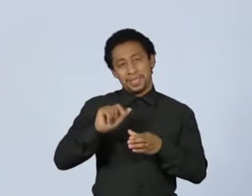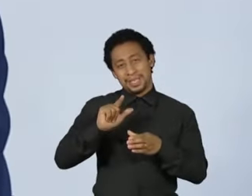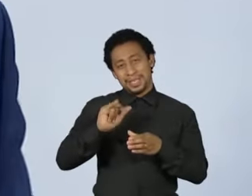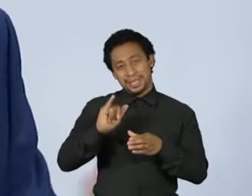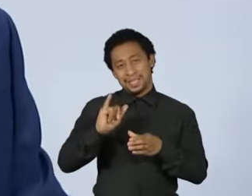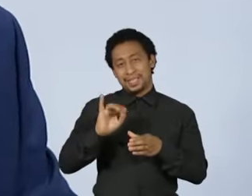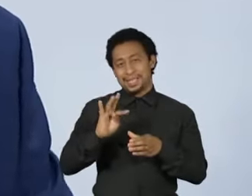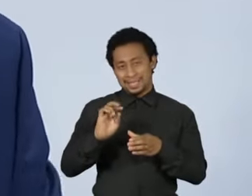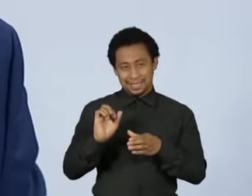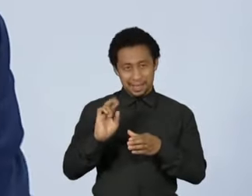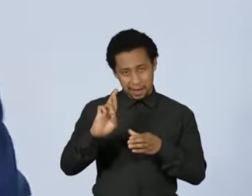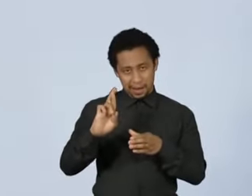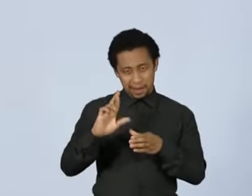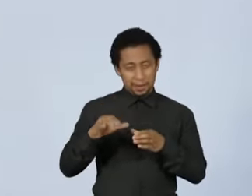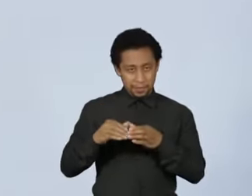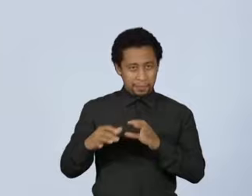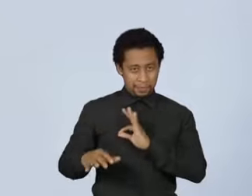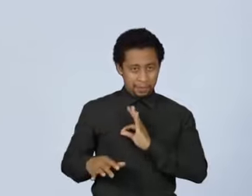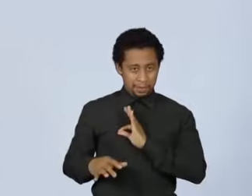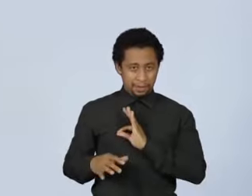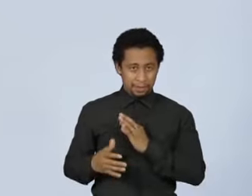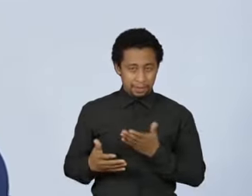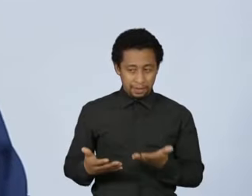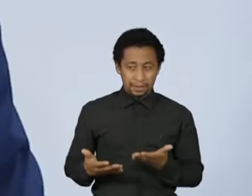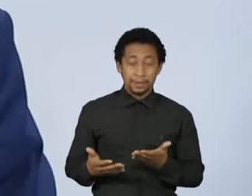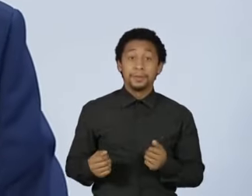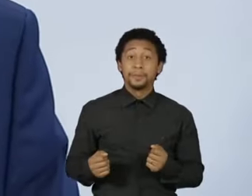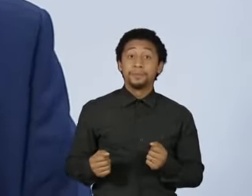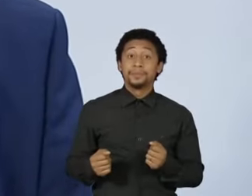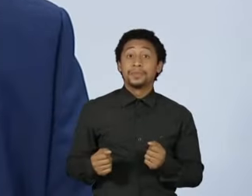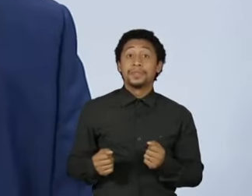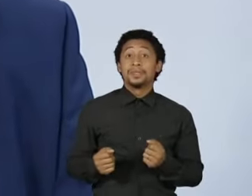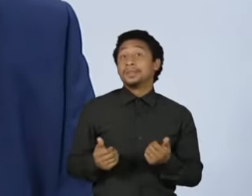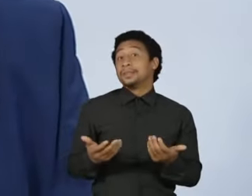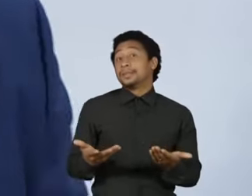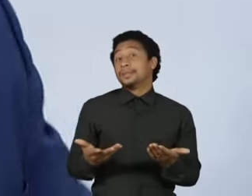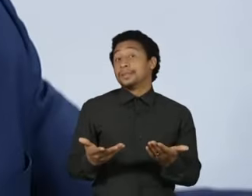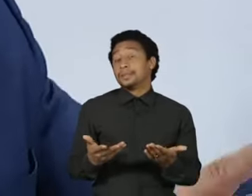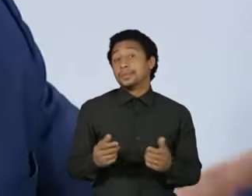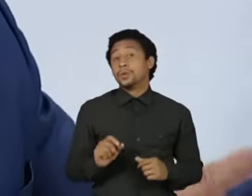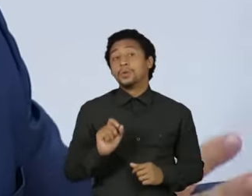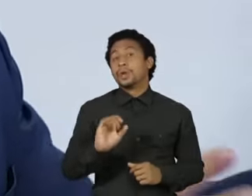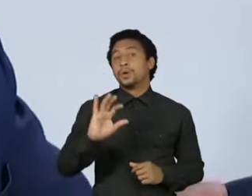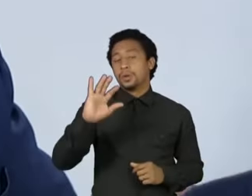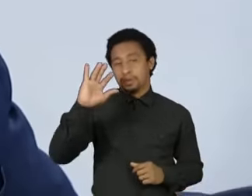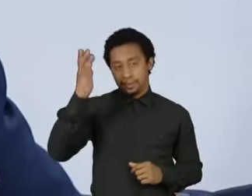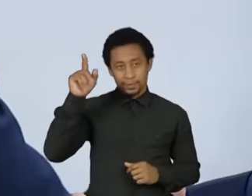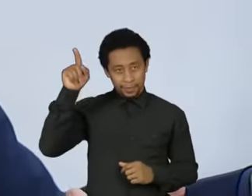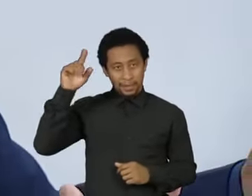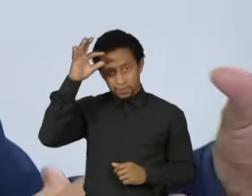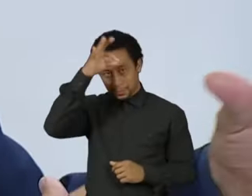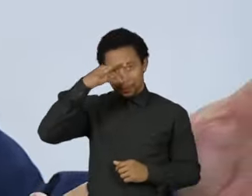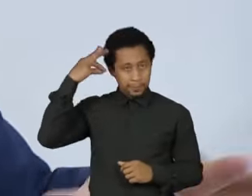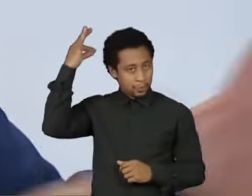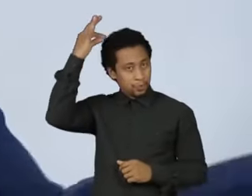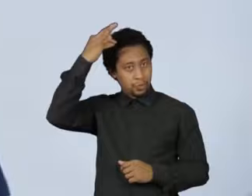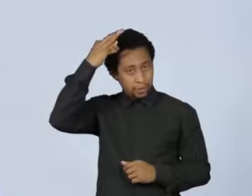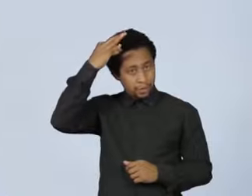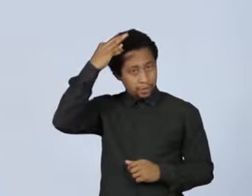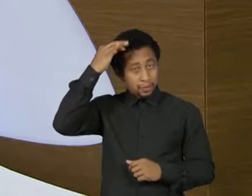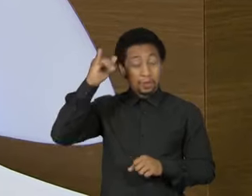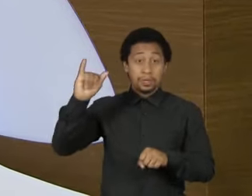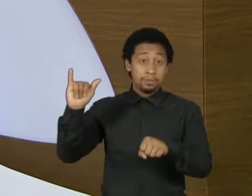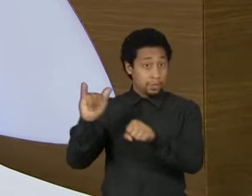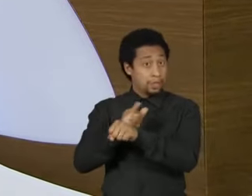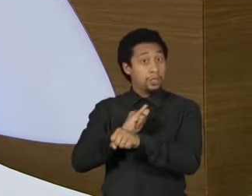sua pergunta, que é uma outra parte da sua pergunta, eu diria assim. Quer dizer, o motim que foi feito no Espírito Santo estava planejado para